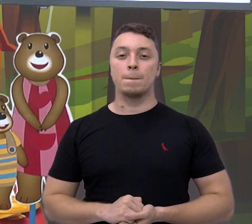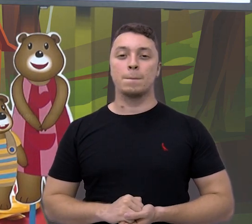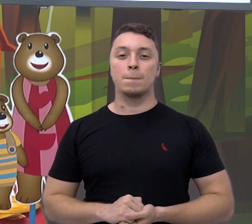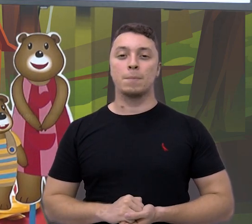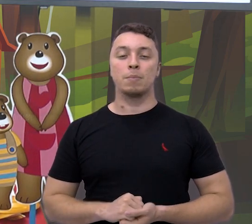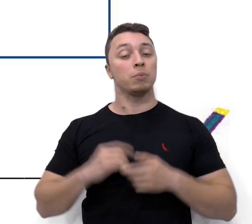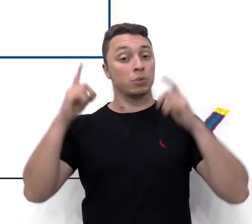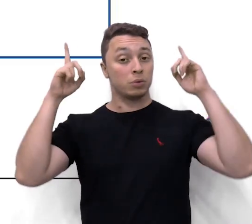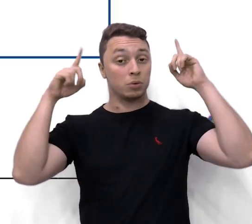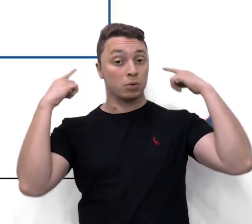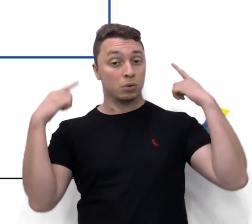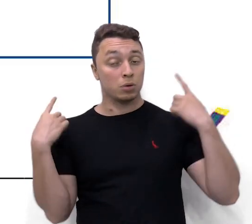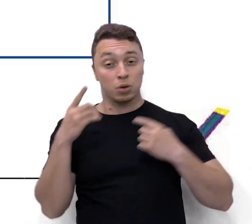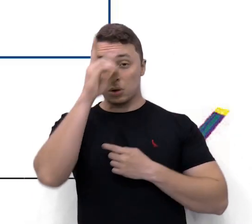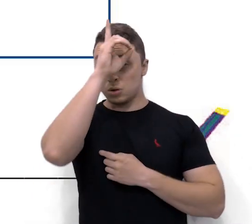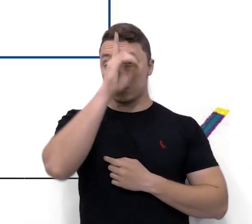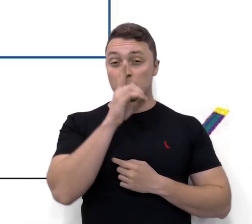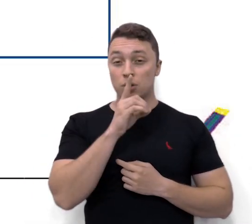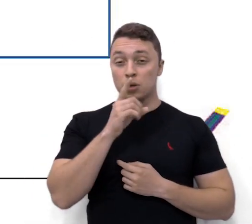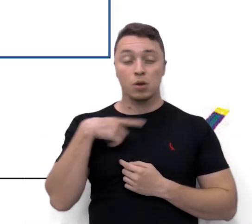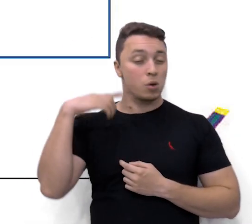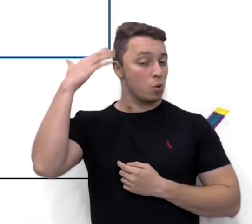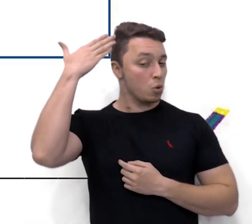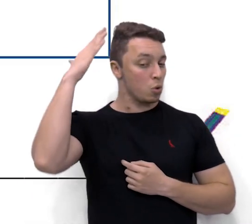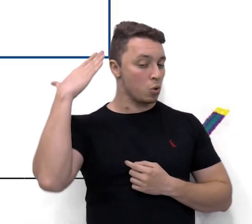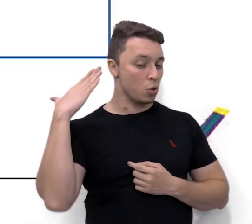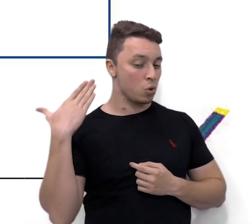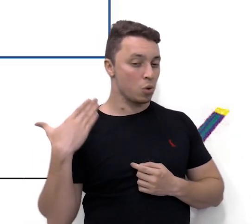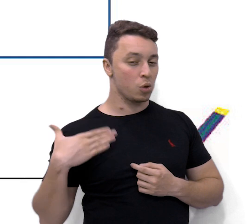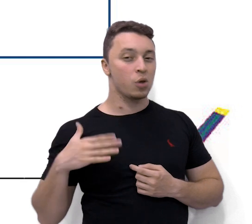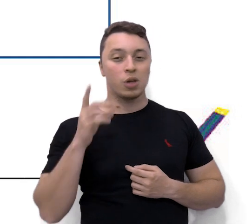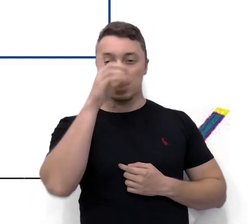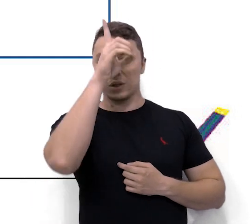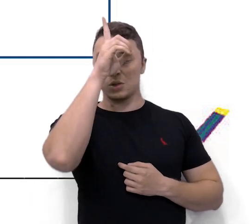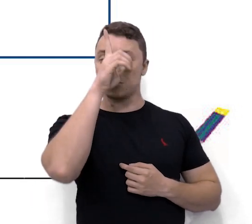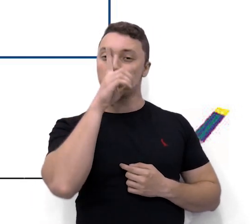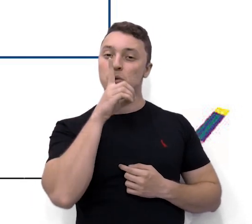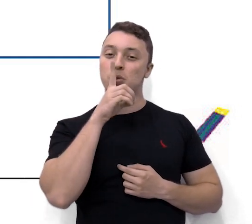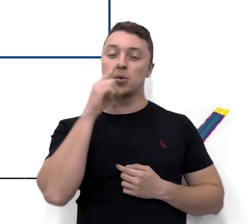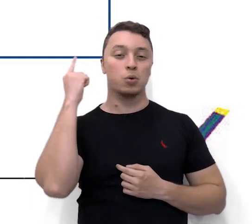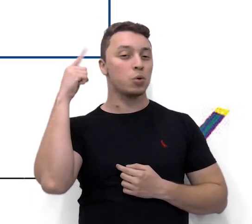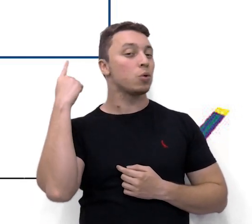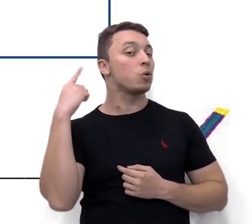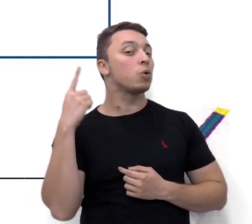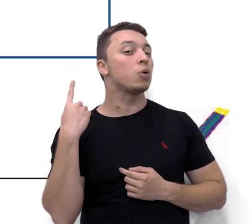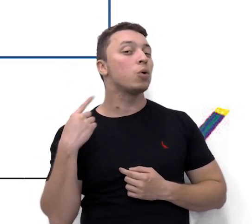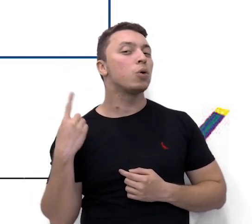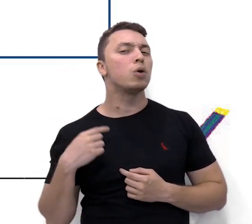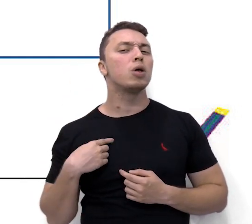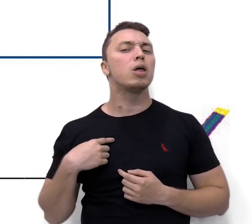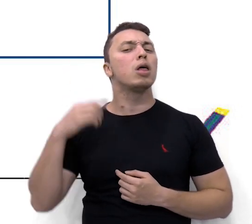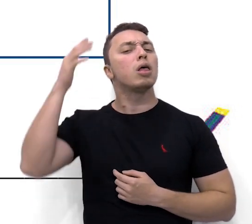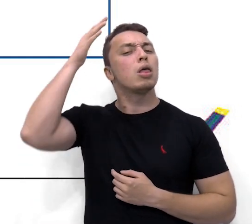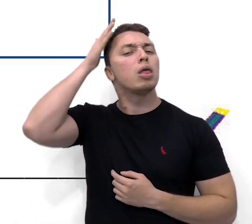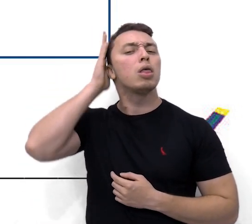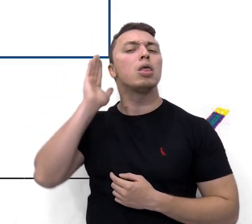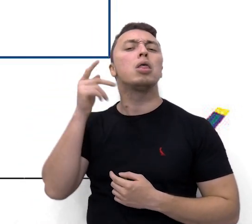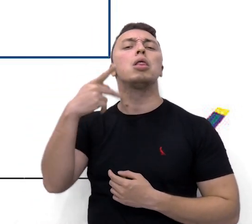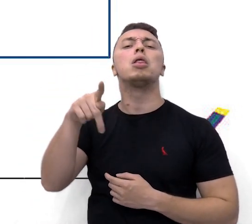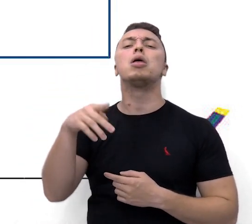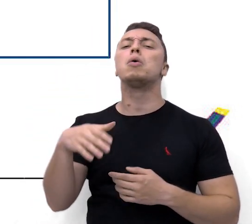Caixinhos dourados tem os cabelos loiros e cacheados. E o seu cabelo, como é?